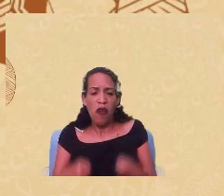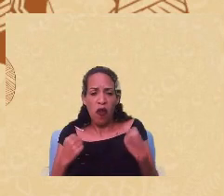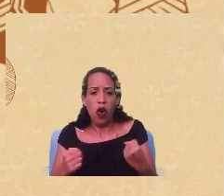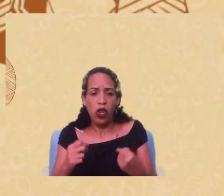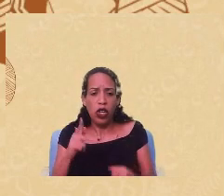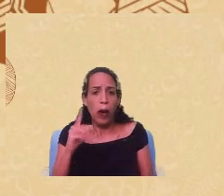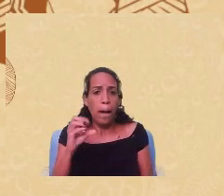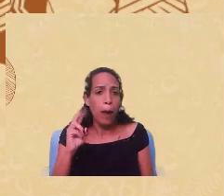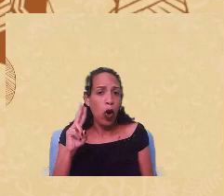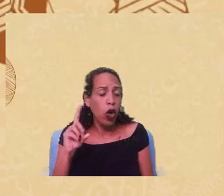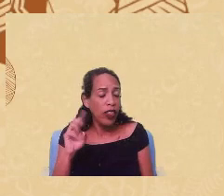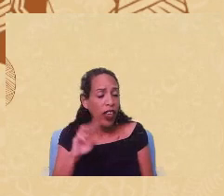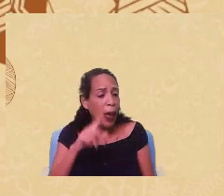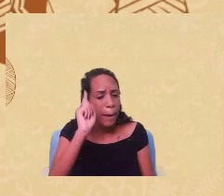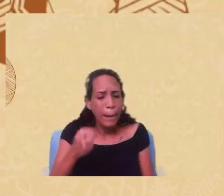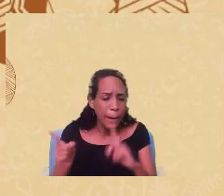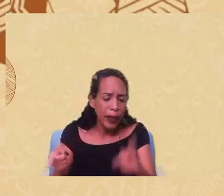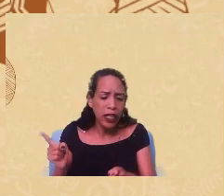mando